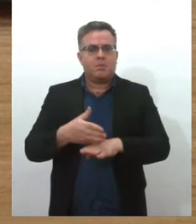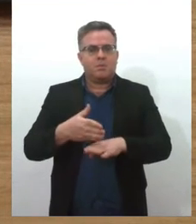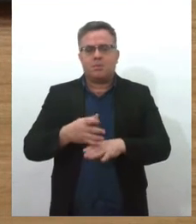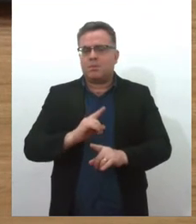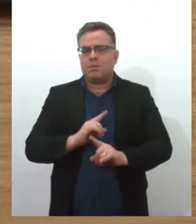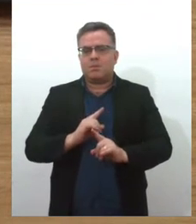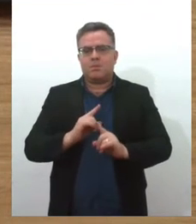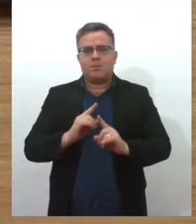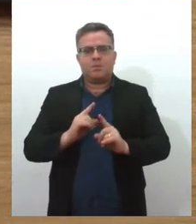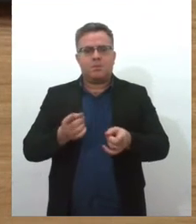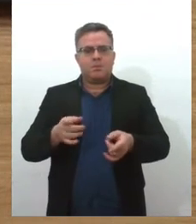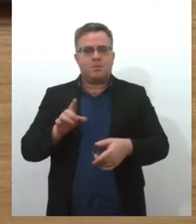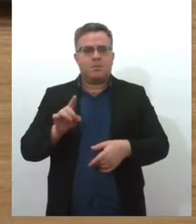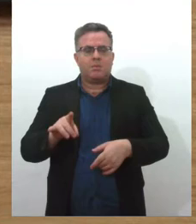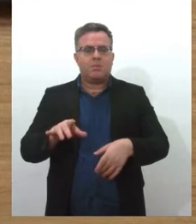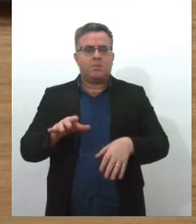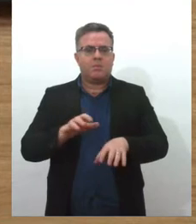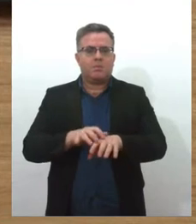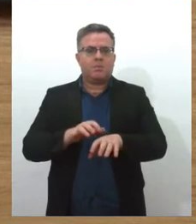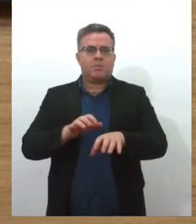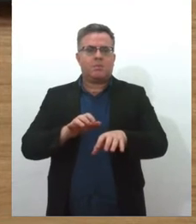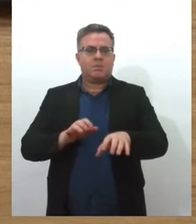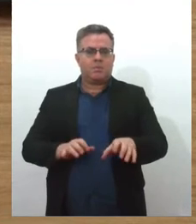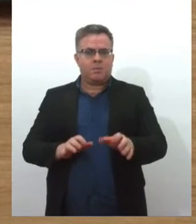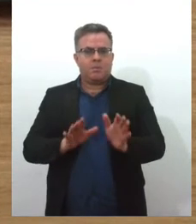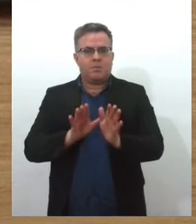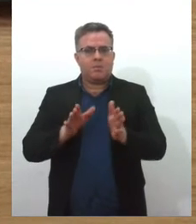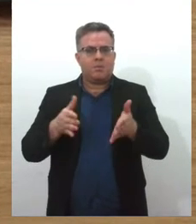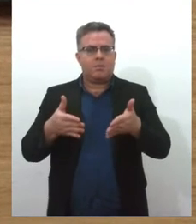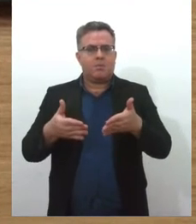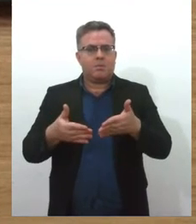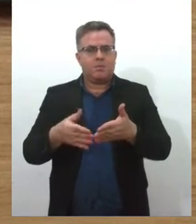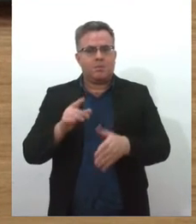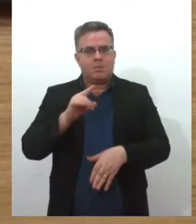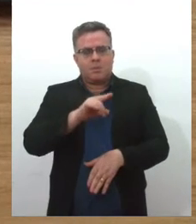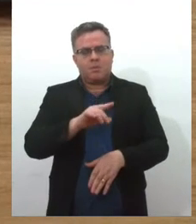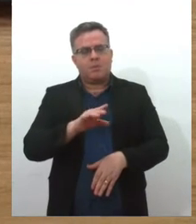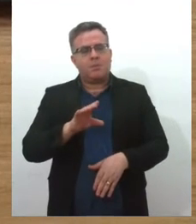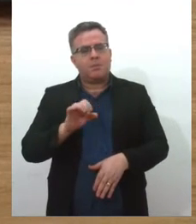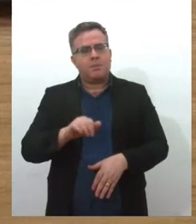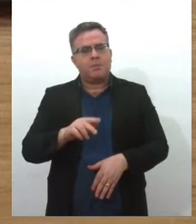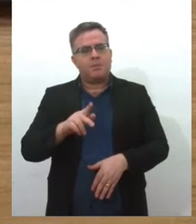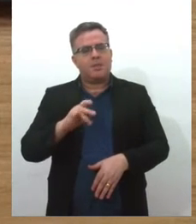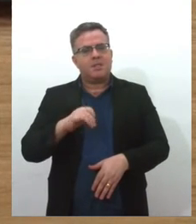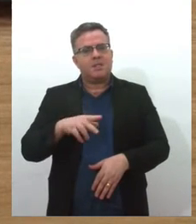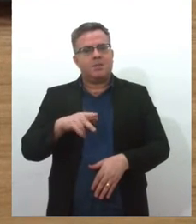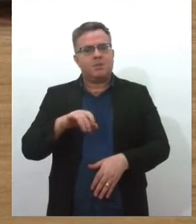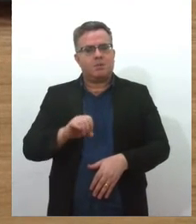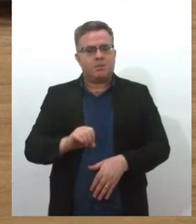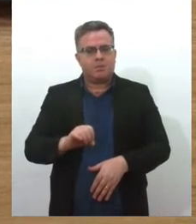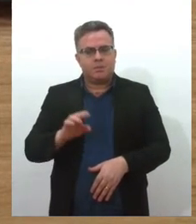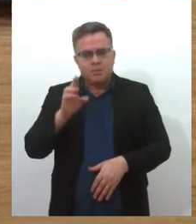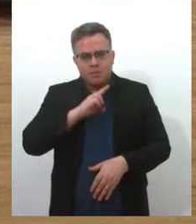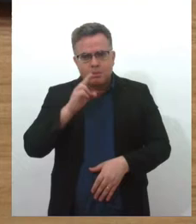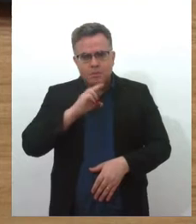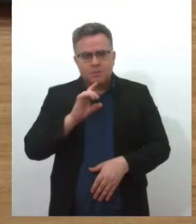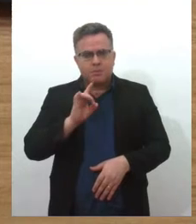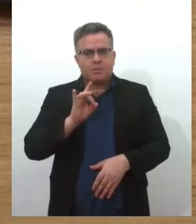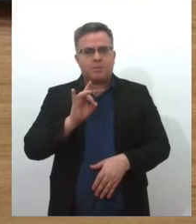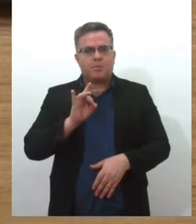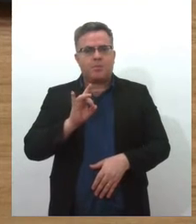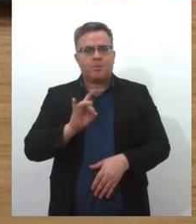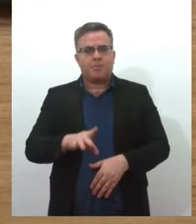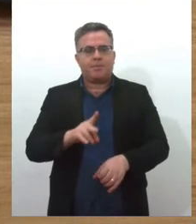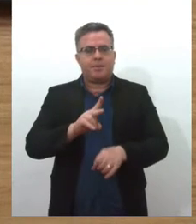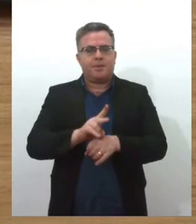realizado em regime de plantão no Fórum Comercindo Bessa para casos considerados urgentes. O plantão funciona das